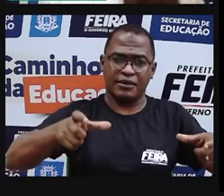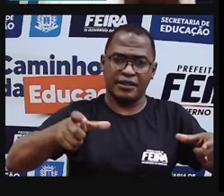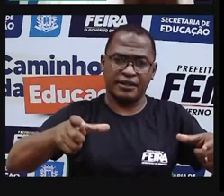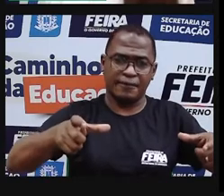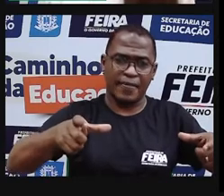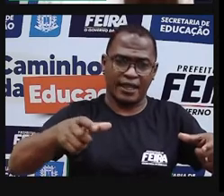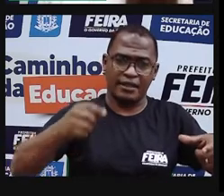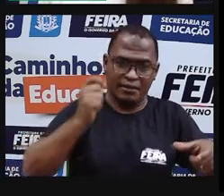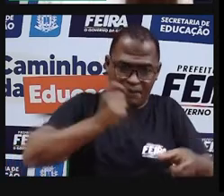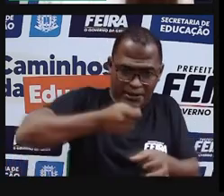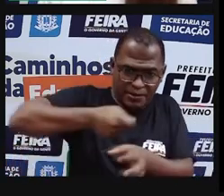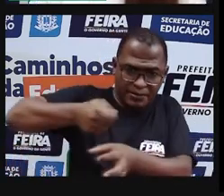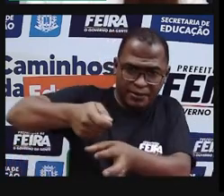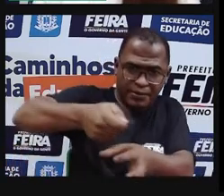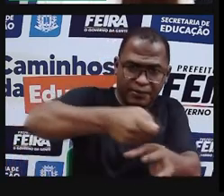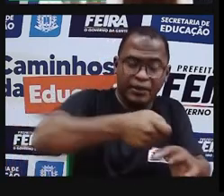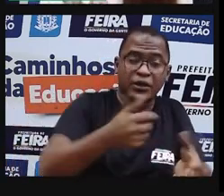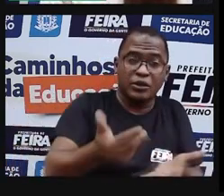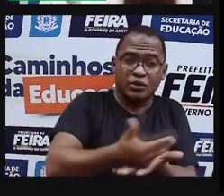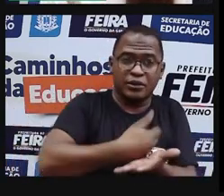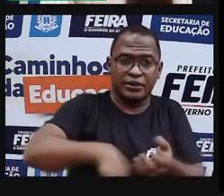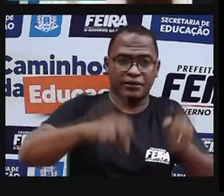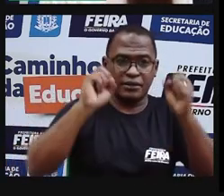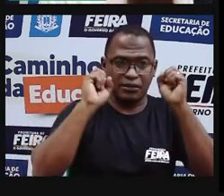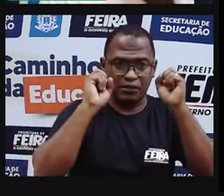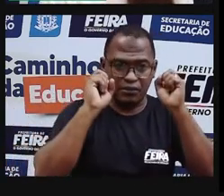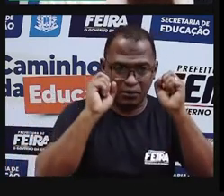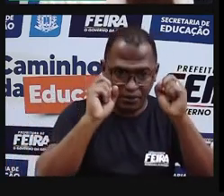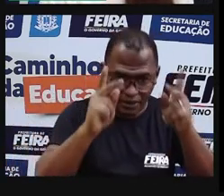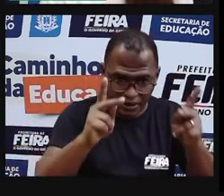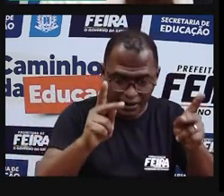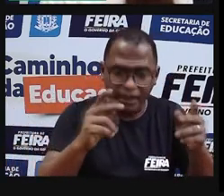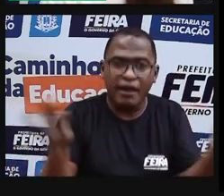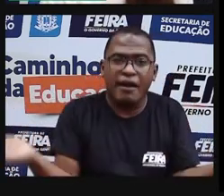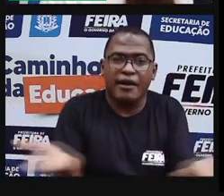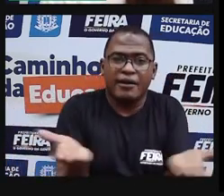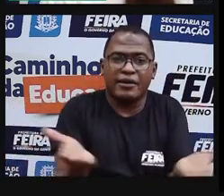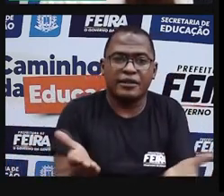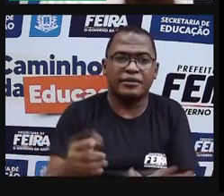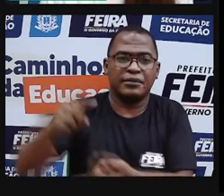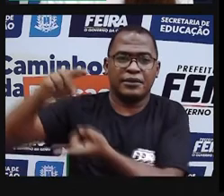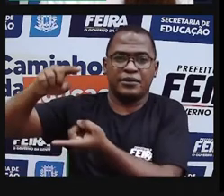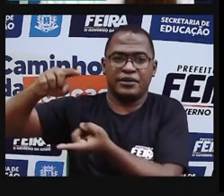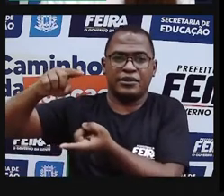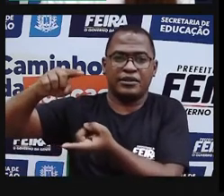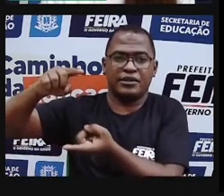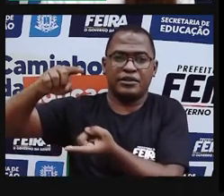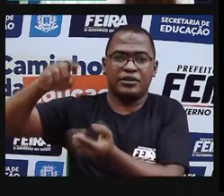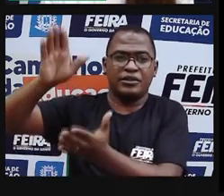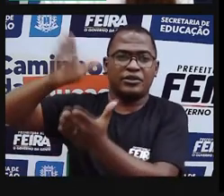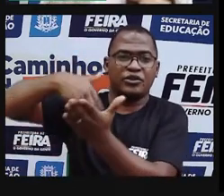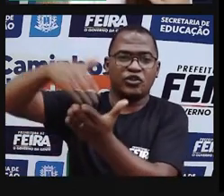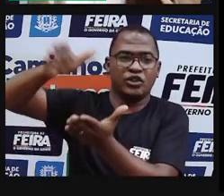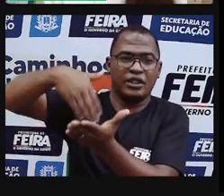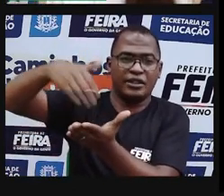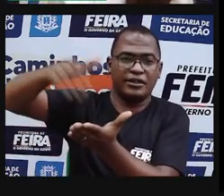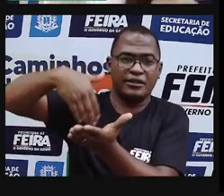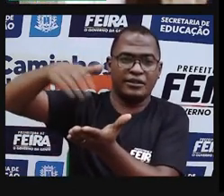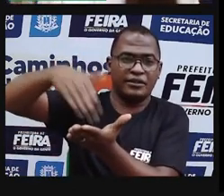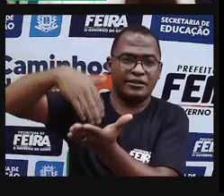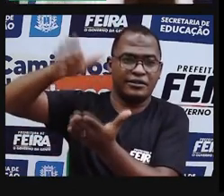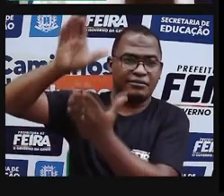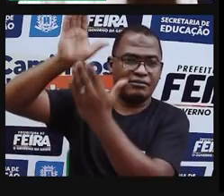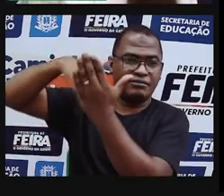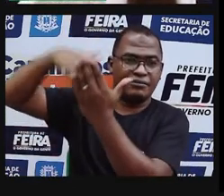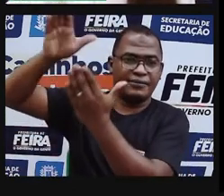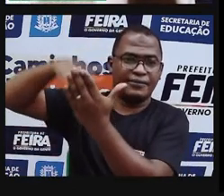perceber, né? Na xilografura aqui, é como se fosse um desenho em alto relevo. Então, a gente vê muito,